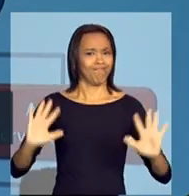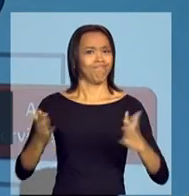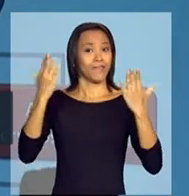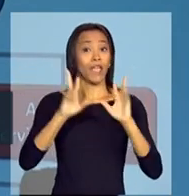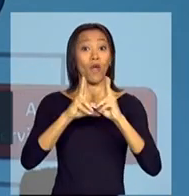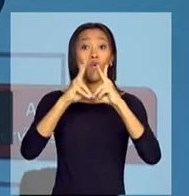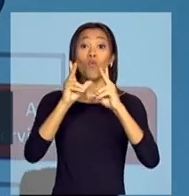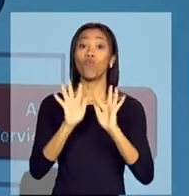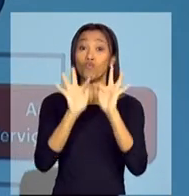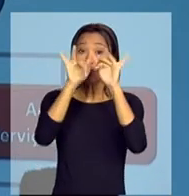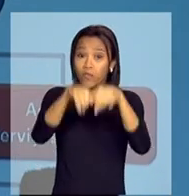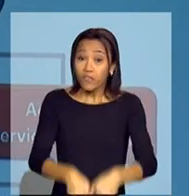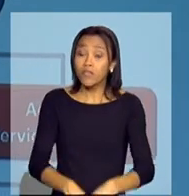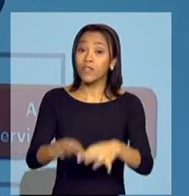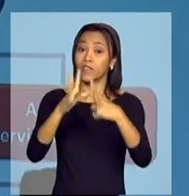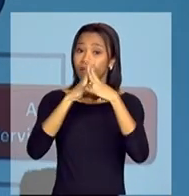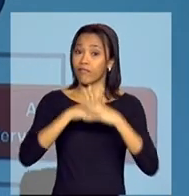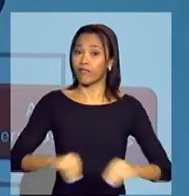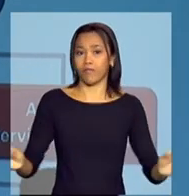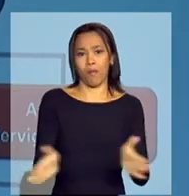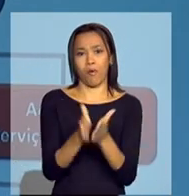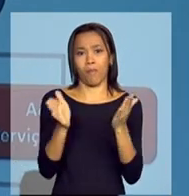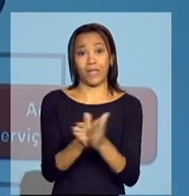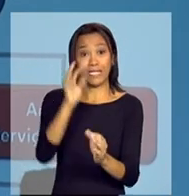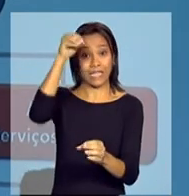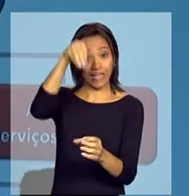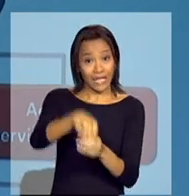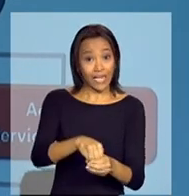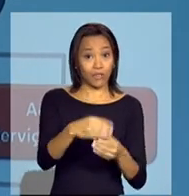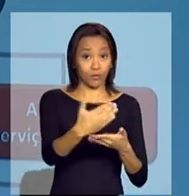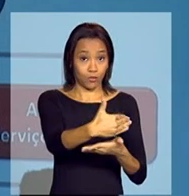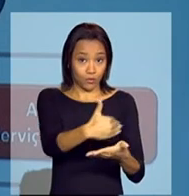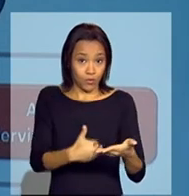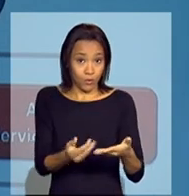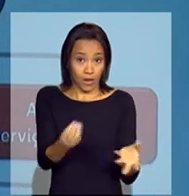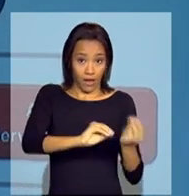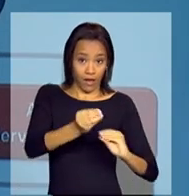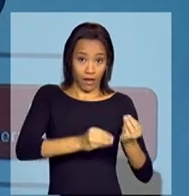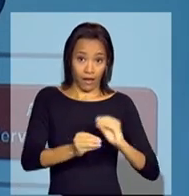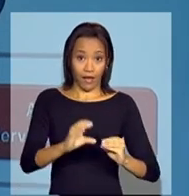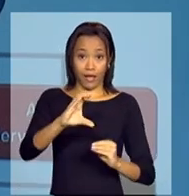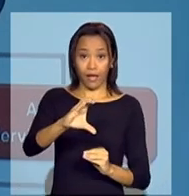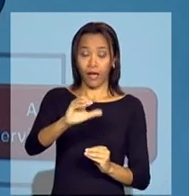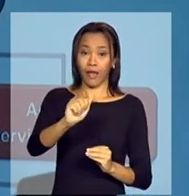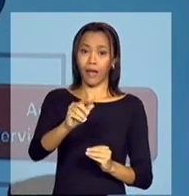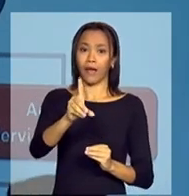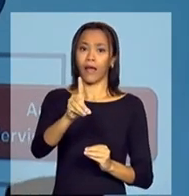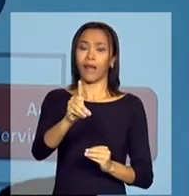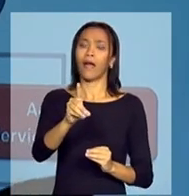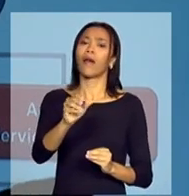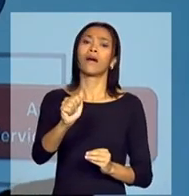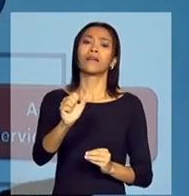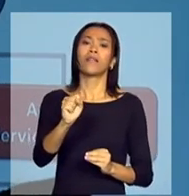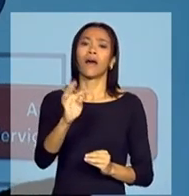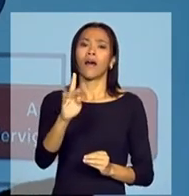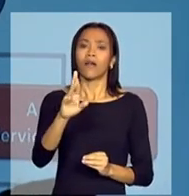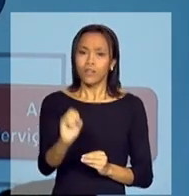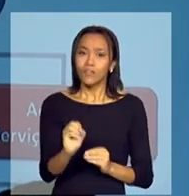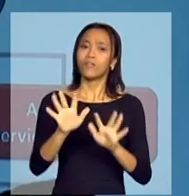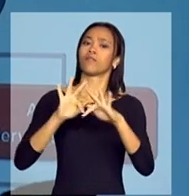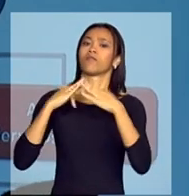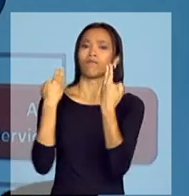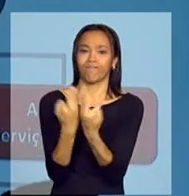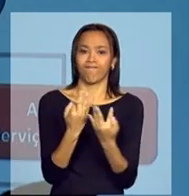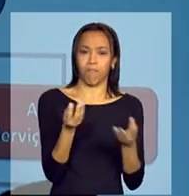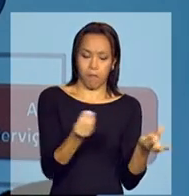o fim da miséria dentro do cadastro do Bolsa Família. queria explicar um pouco isso, mas queria dedicar grande parte da nossa